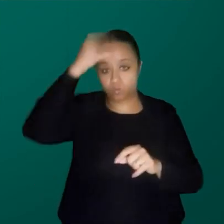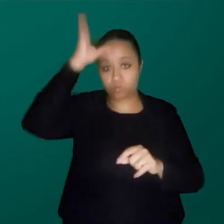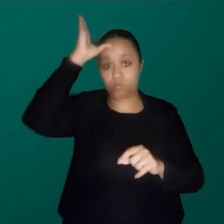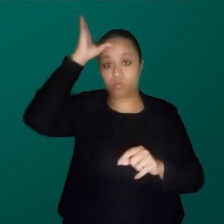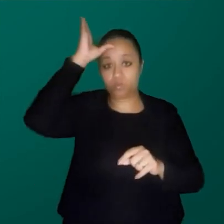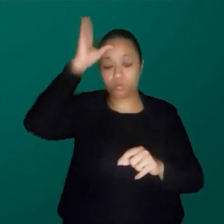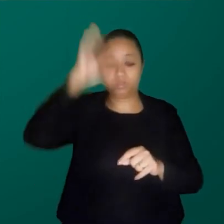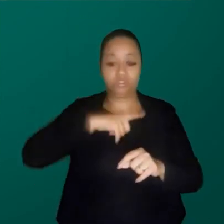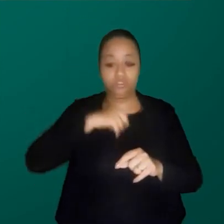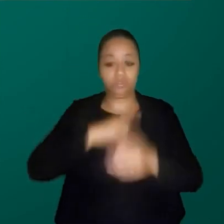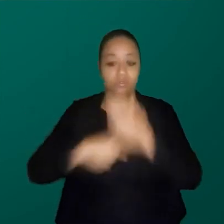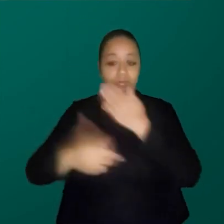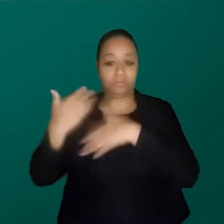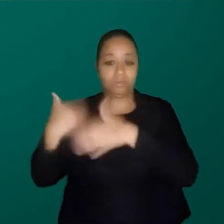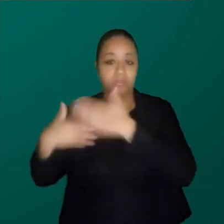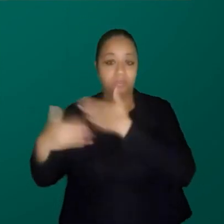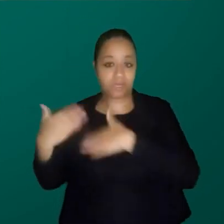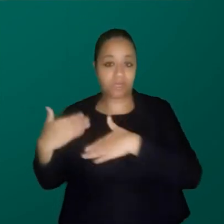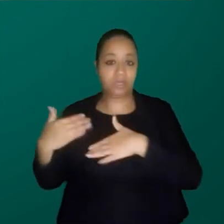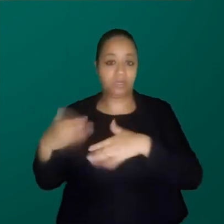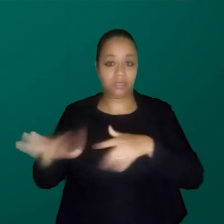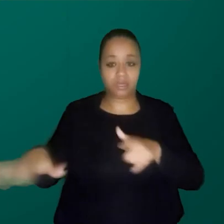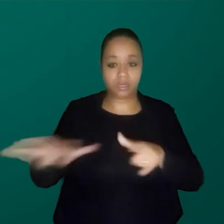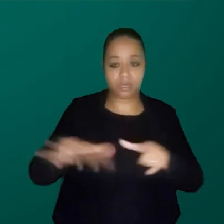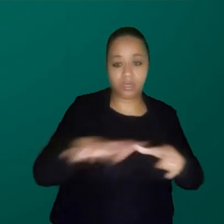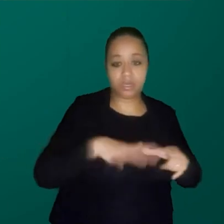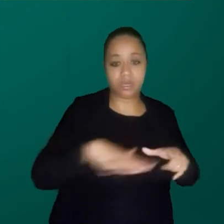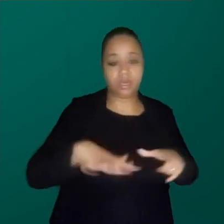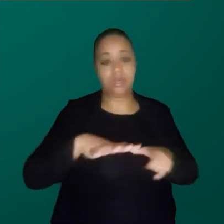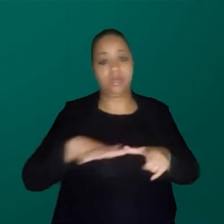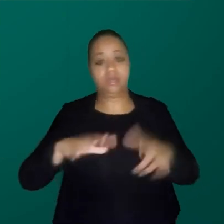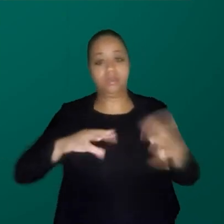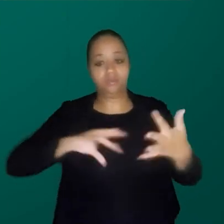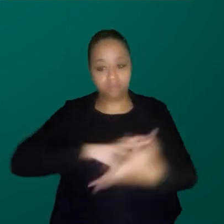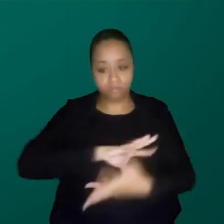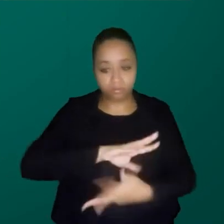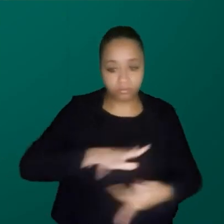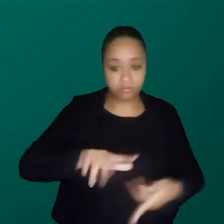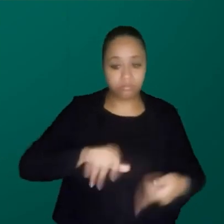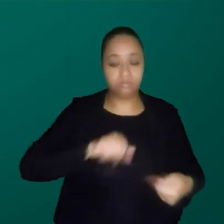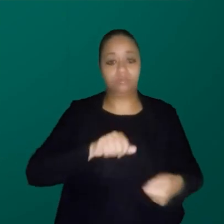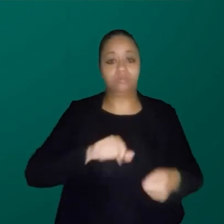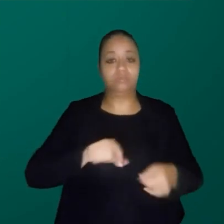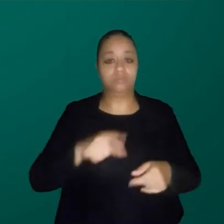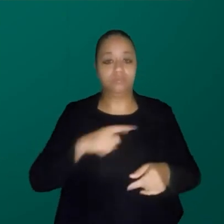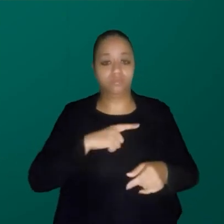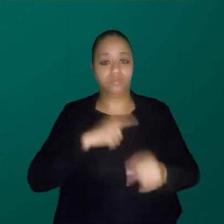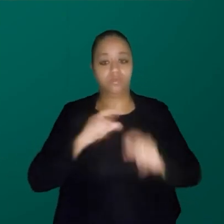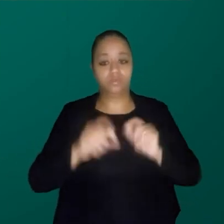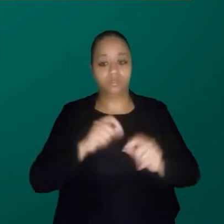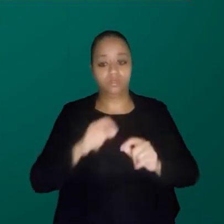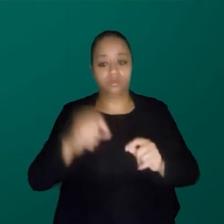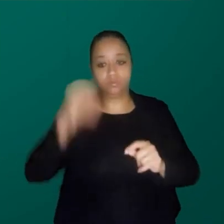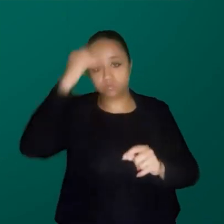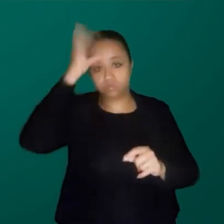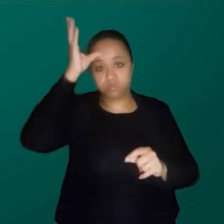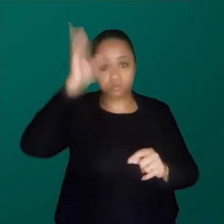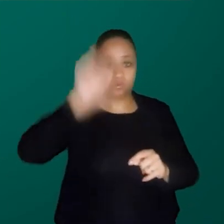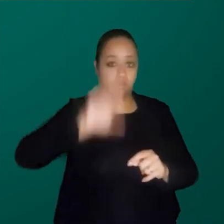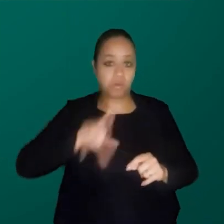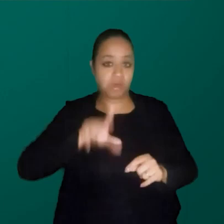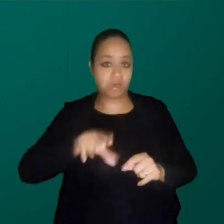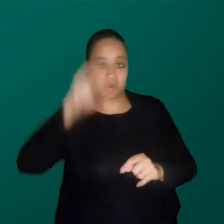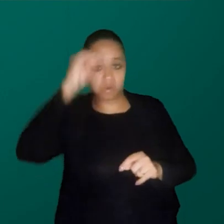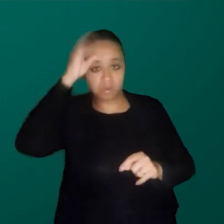que existiam em todos os territórios do mundo passaram a ser, como não eram conhecimentos